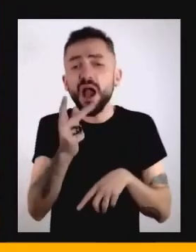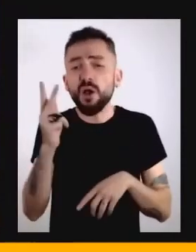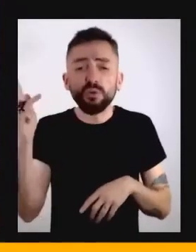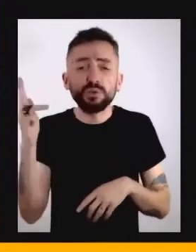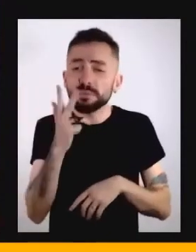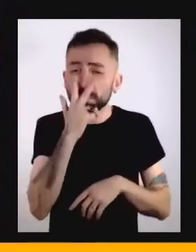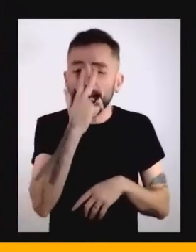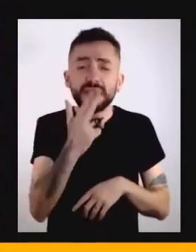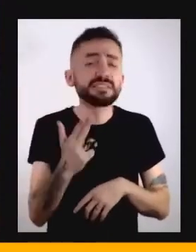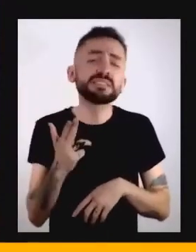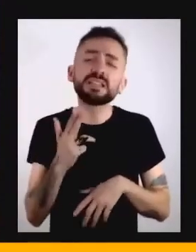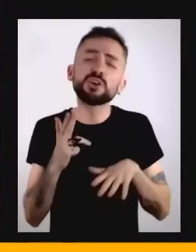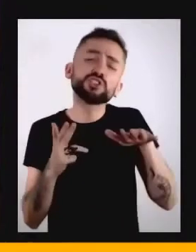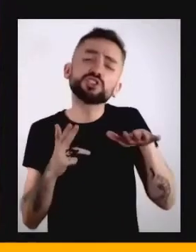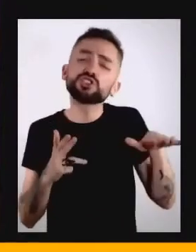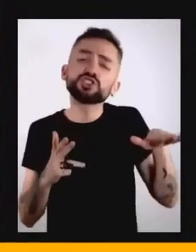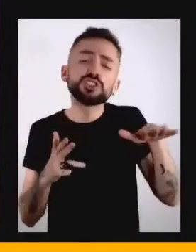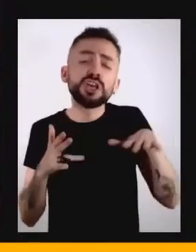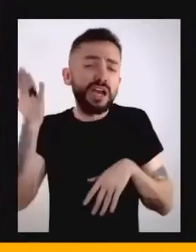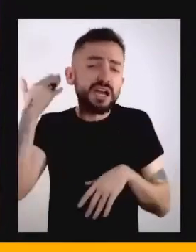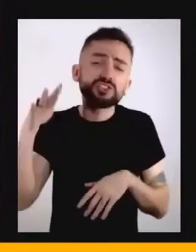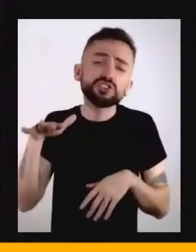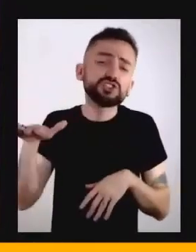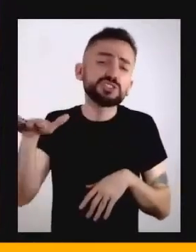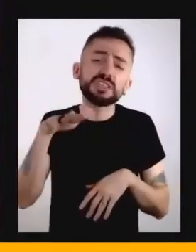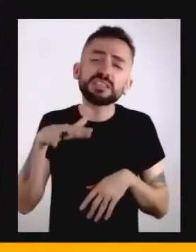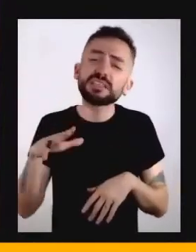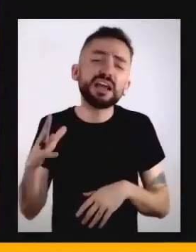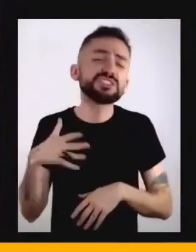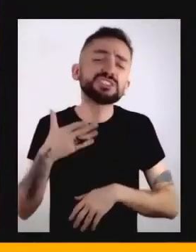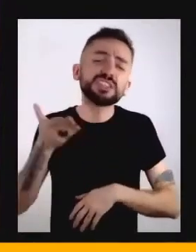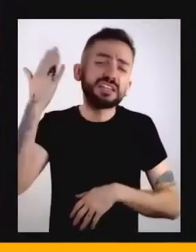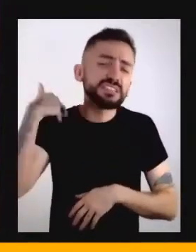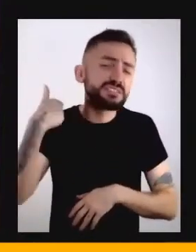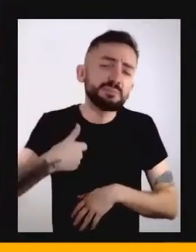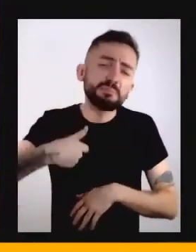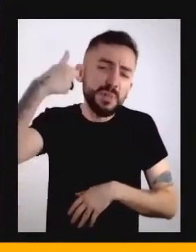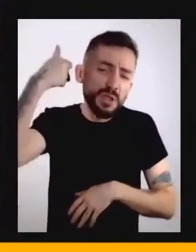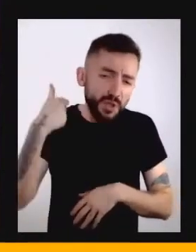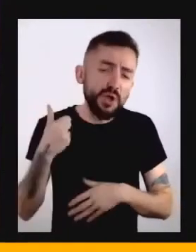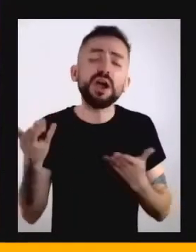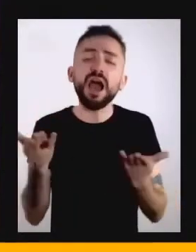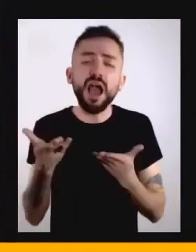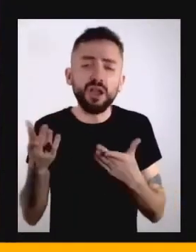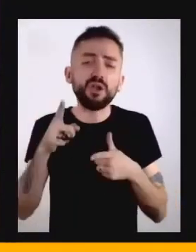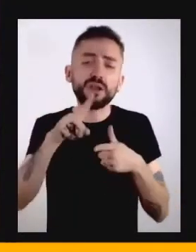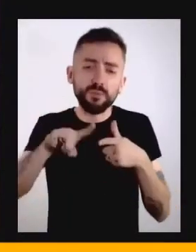essas sociedades viveram num outro tempo. E que agora a gente tem questões